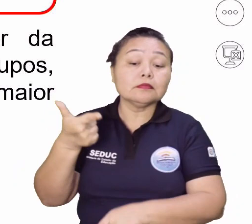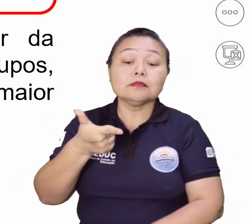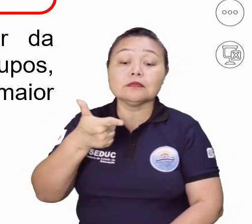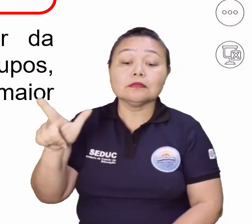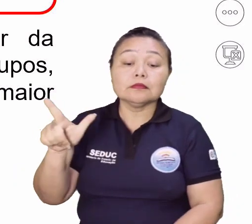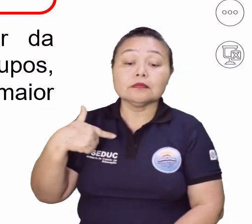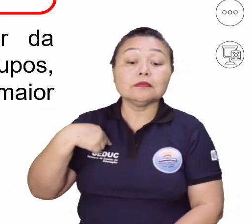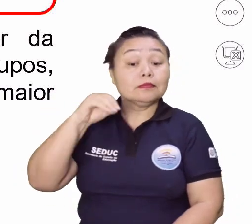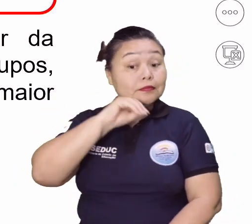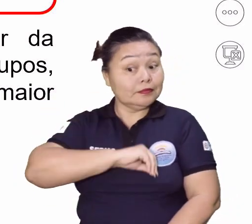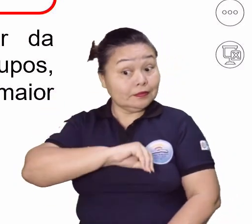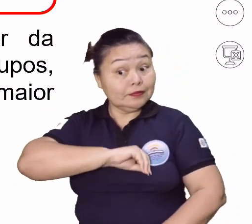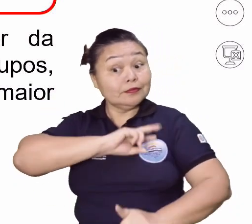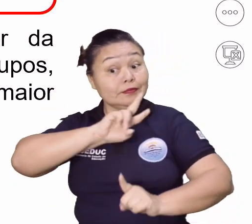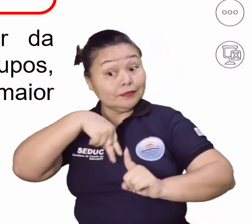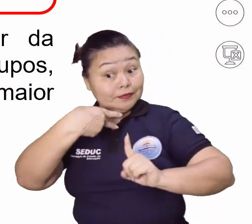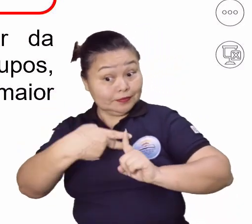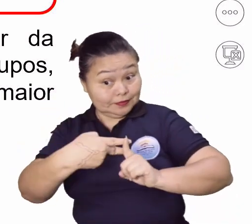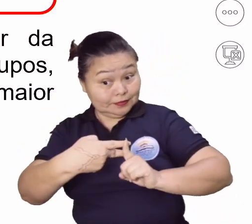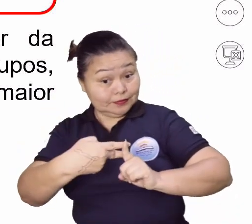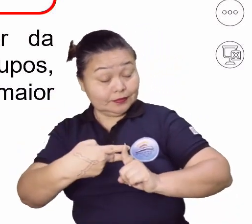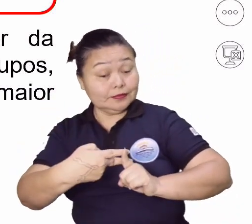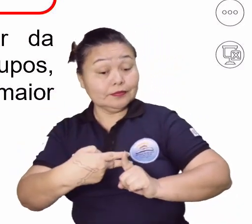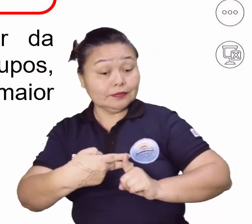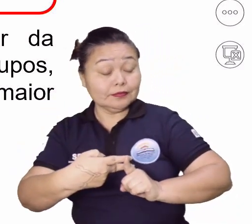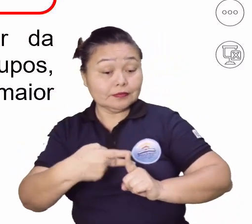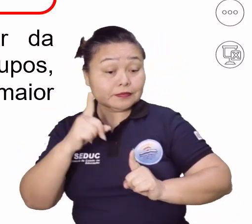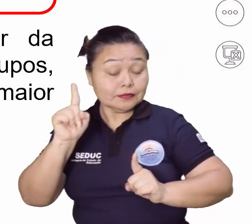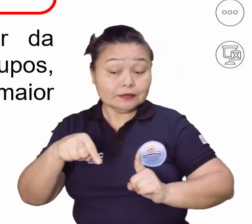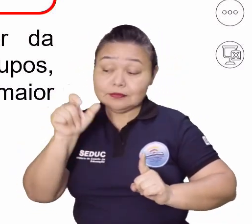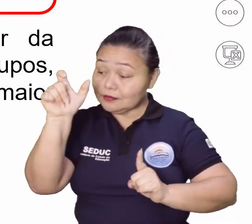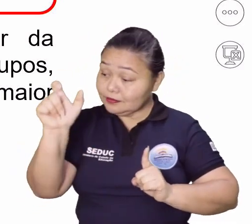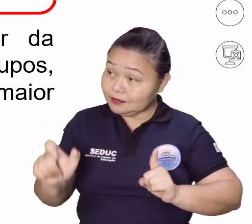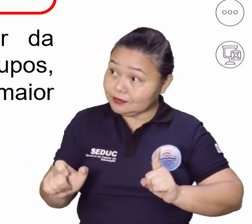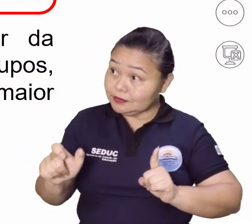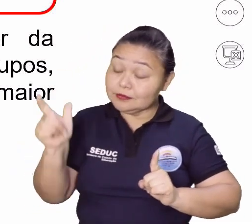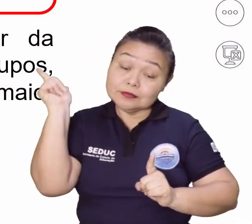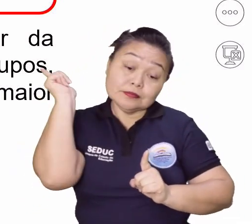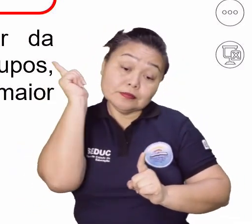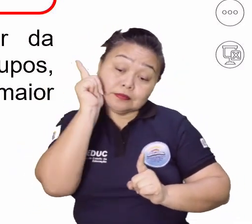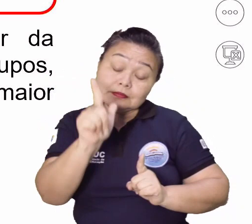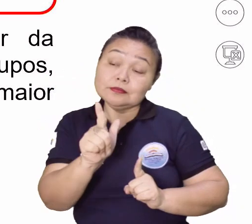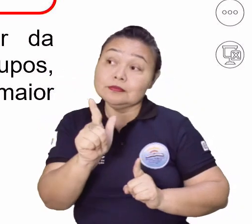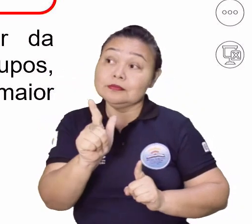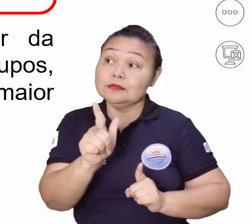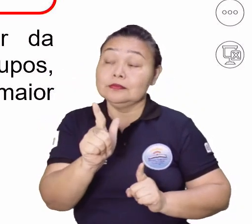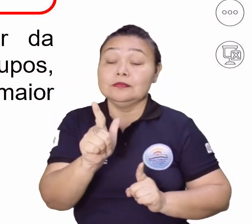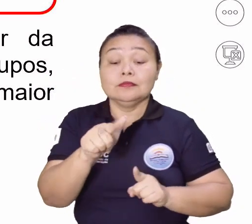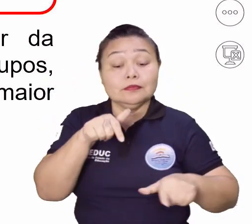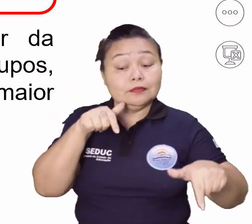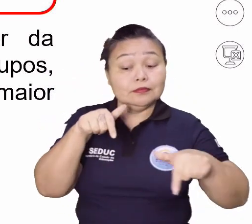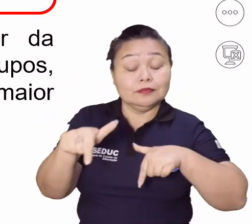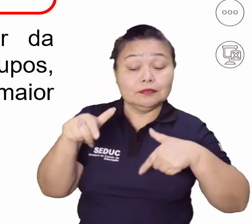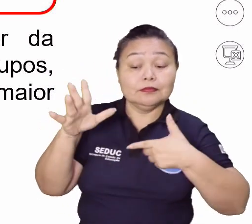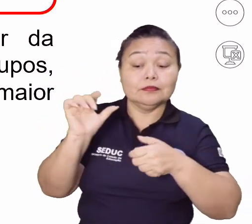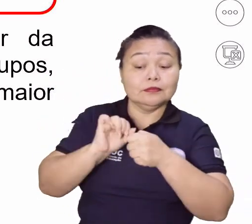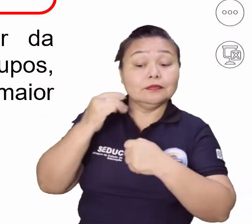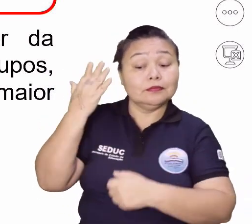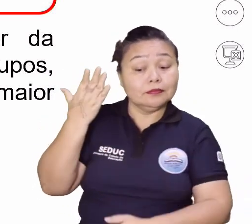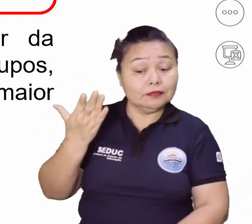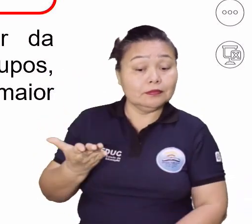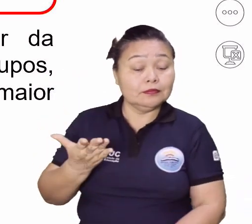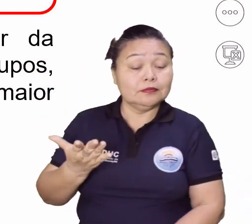novidade. Os salários eram mais elevados, né? Para aquelas pessoas que conseguissem trabalhar dessa